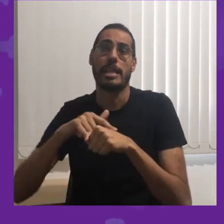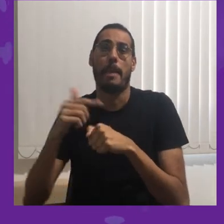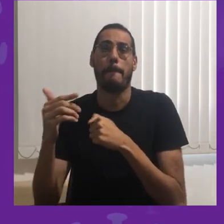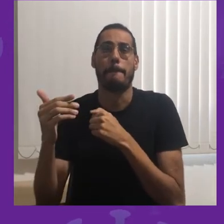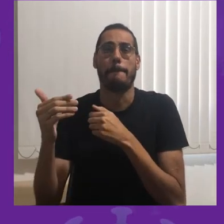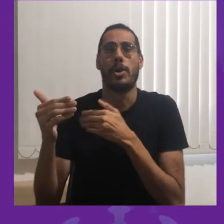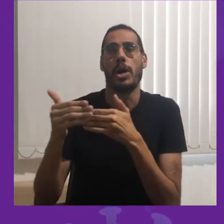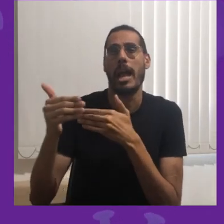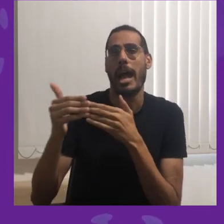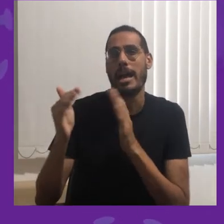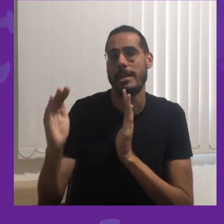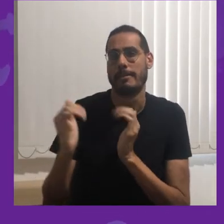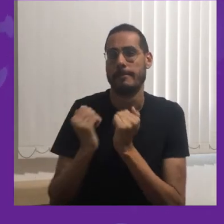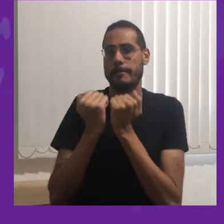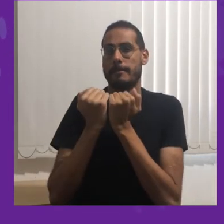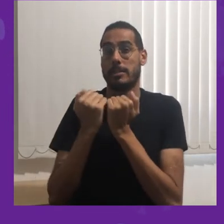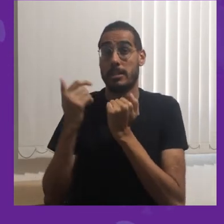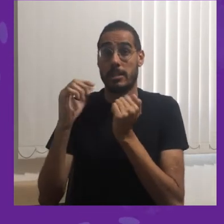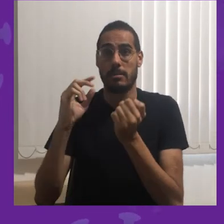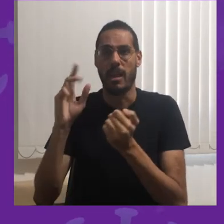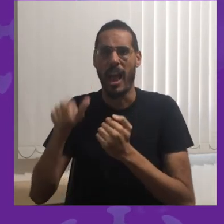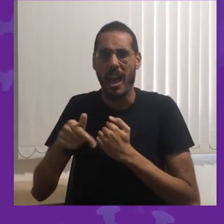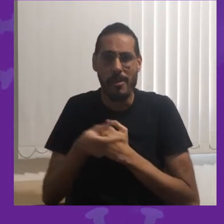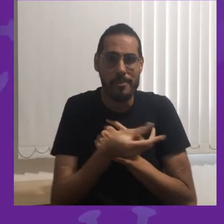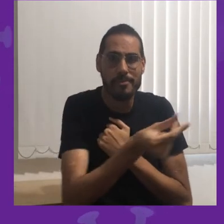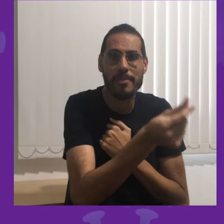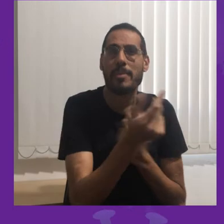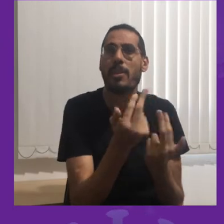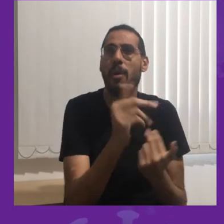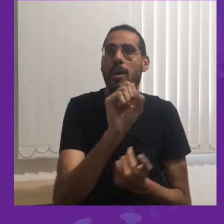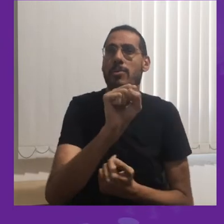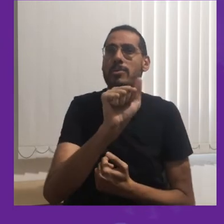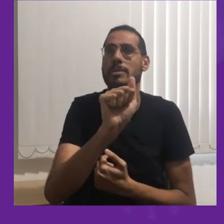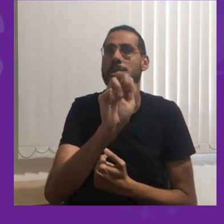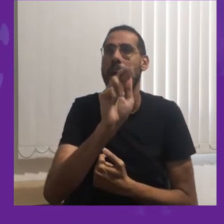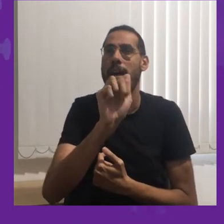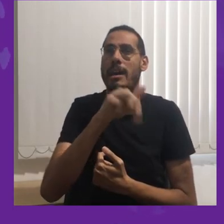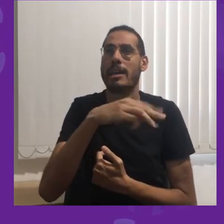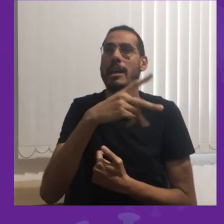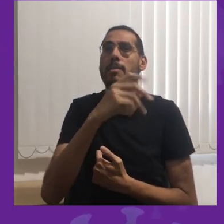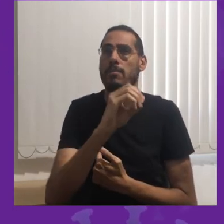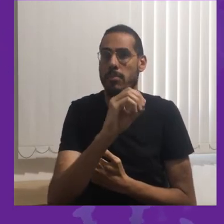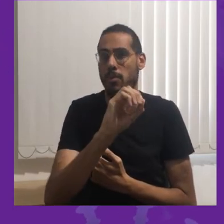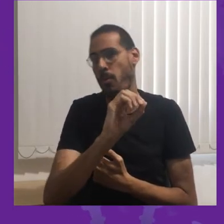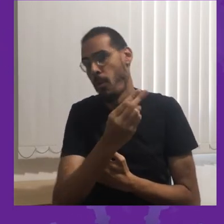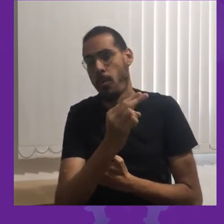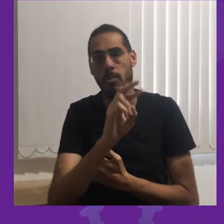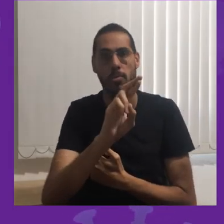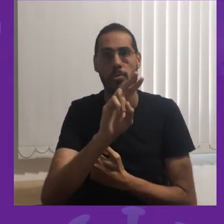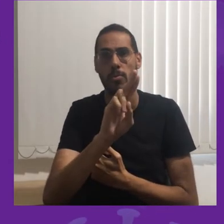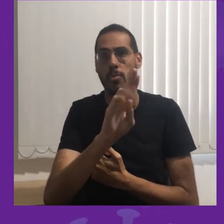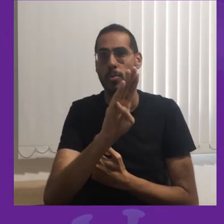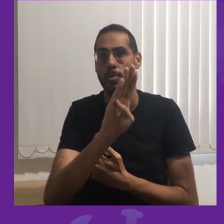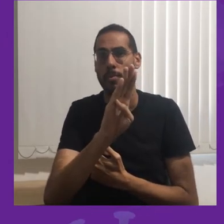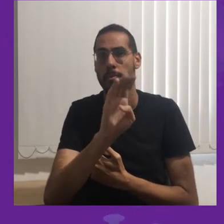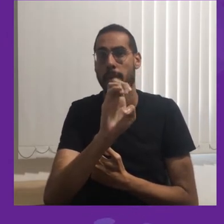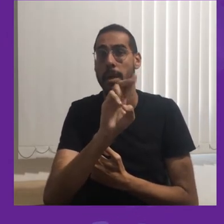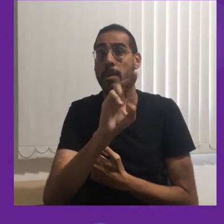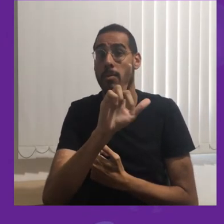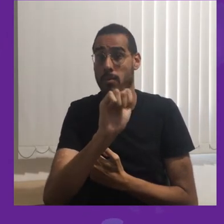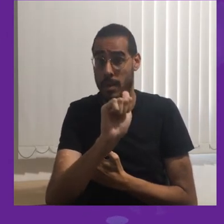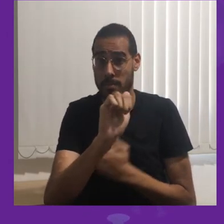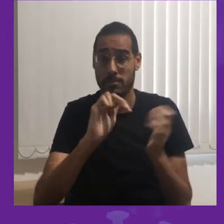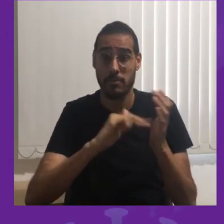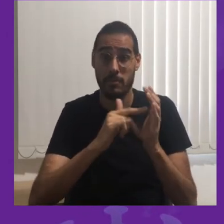temporária também, sabe? Não é uma imunidade definitiva, igual, por exemplo, o sarampo e a rubeula, são doenças que uma vez que você teve